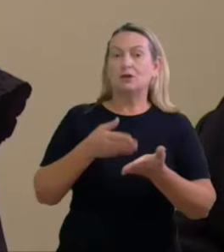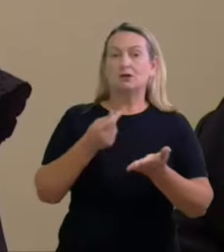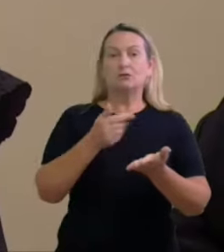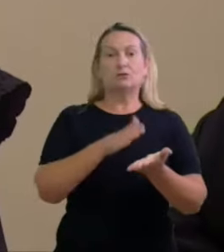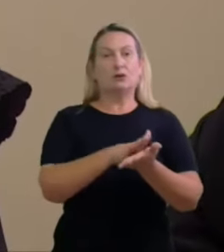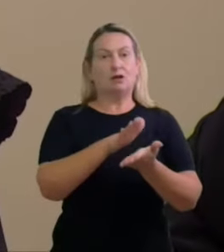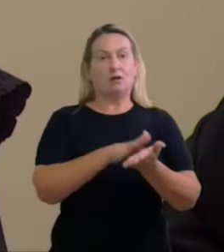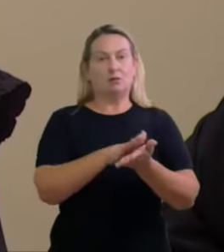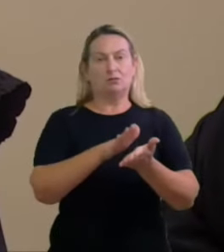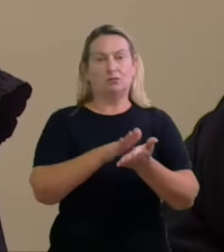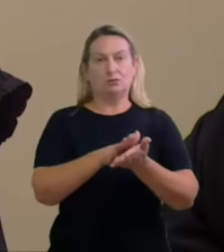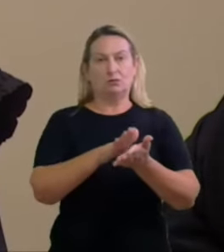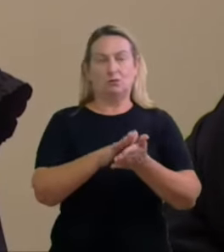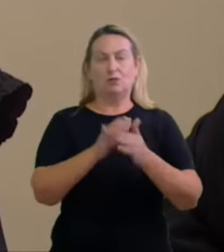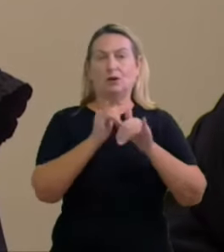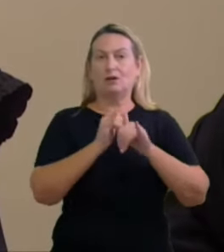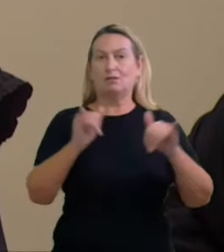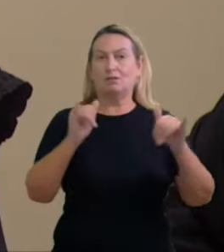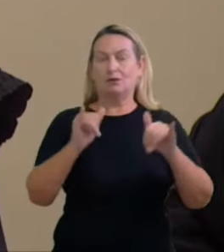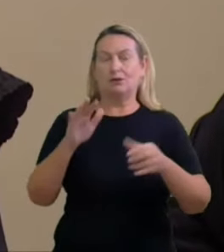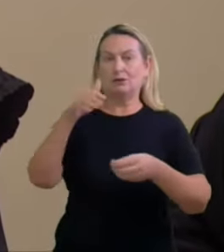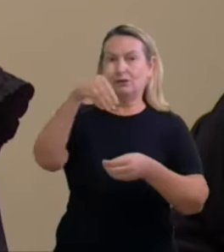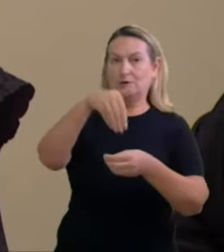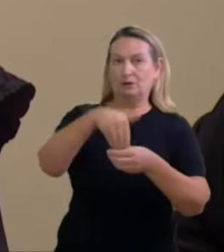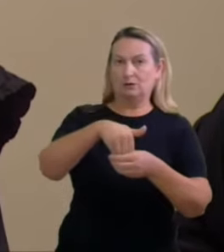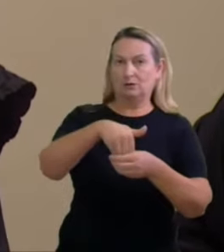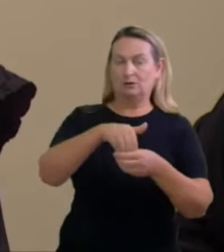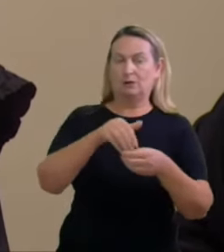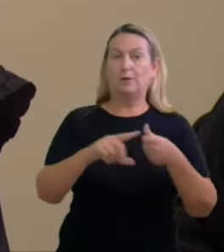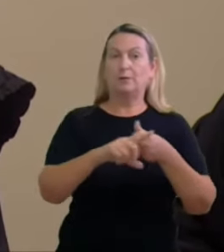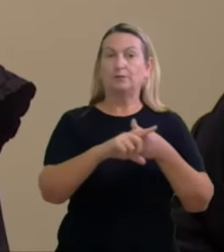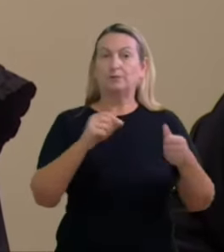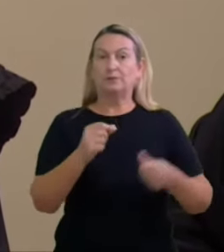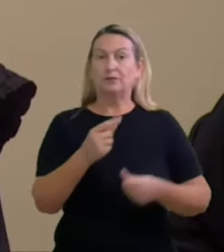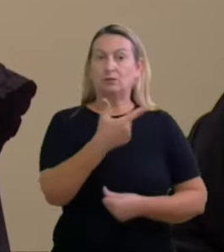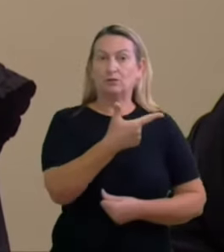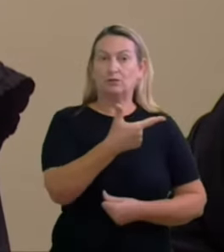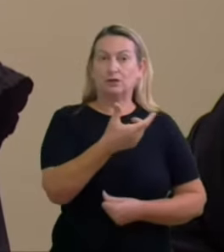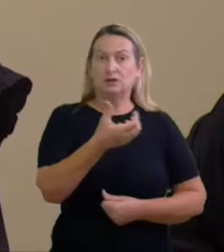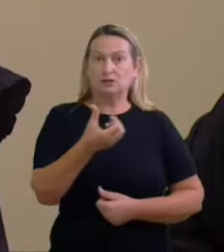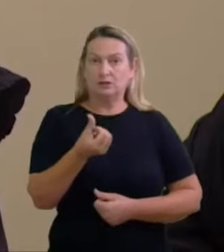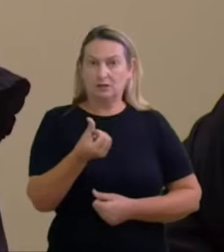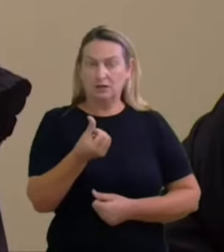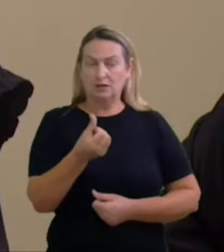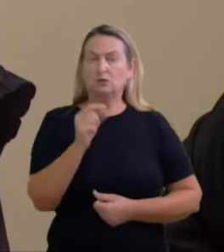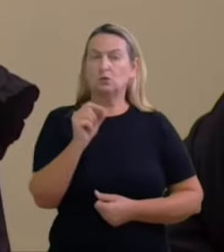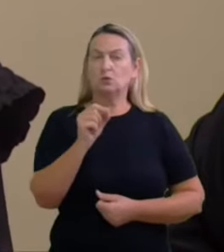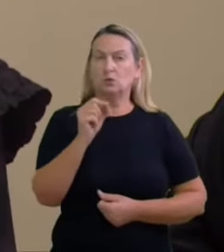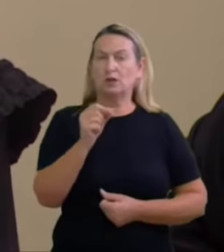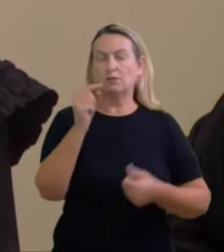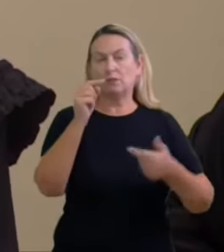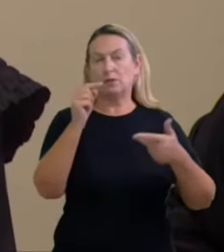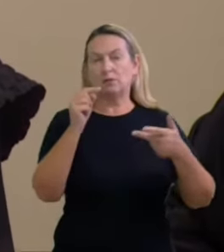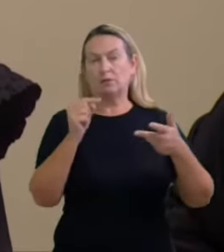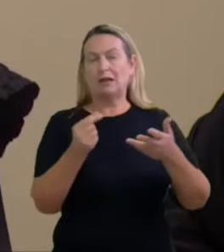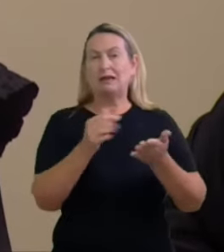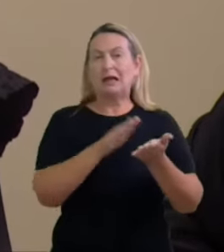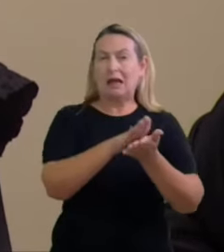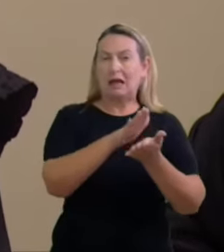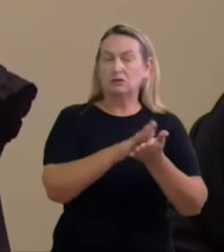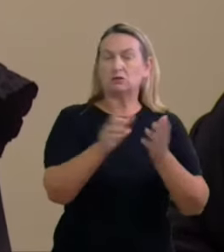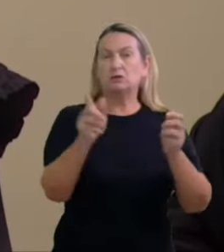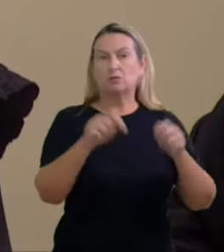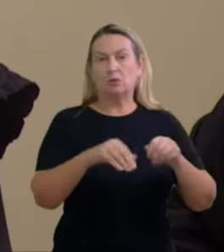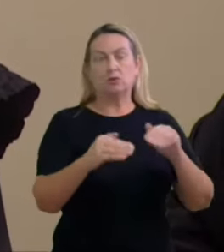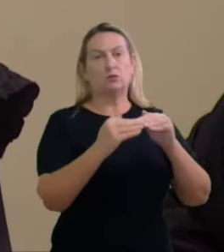eleitorais majoritárias e proporcionais o artigo 26 por sua vez prevê os gastos eleitorais listos isto